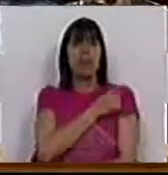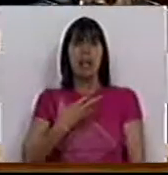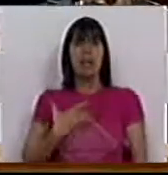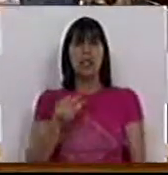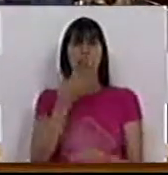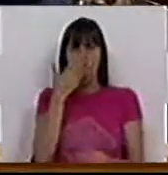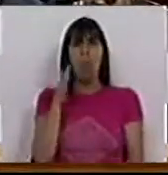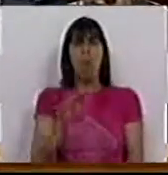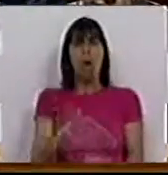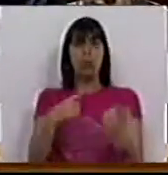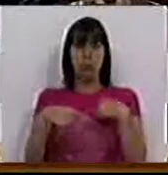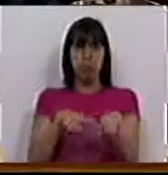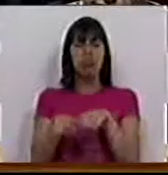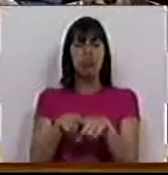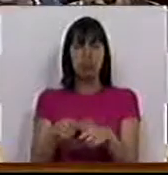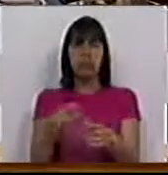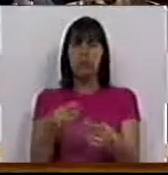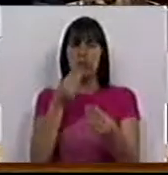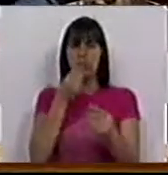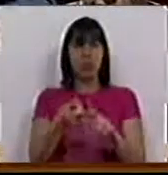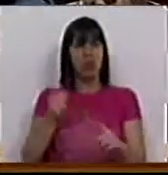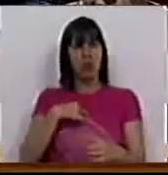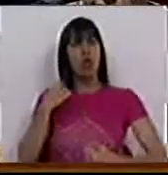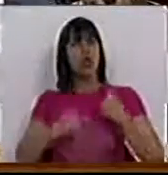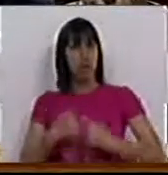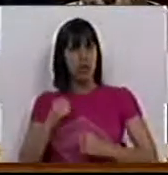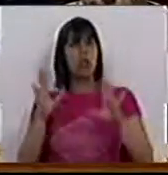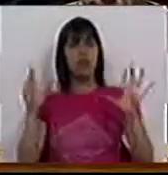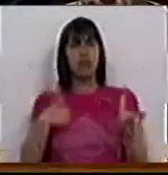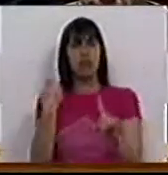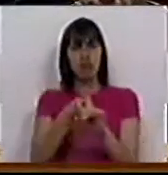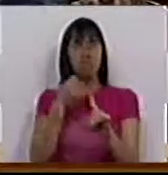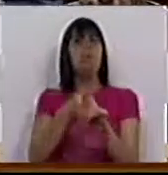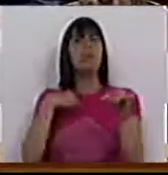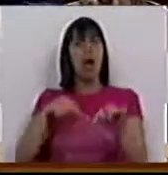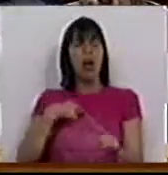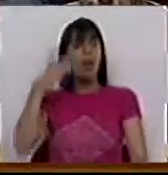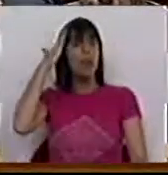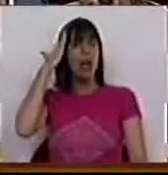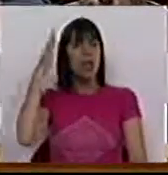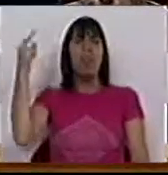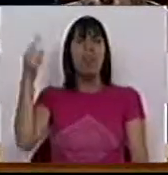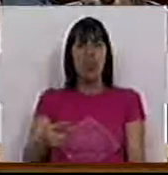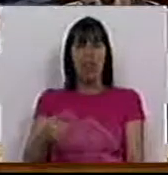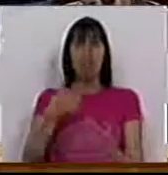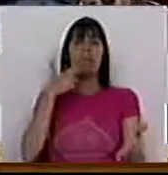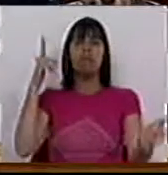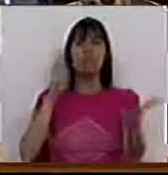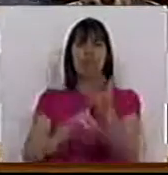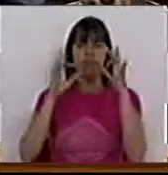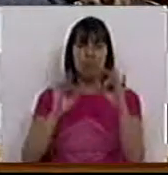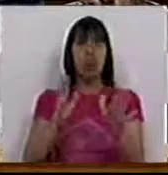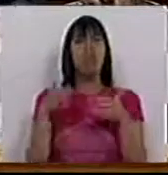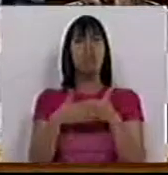do Douro. É um ato, politicamente, muito contestável. Nós aqui combatemos. Entendemos que deve haver, de facto,